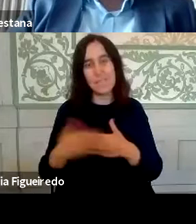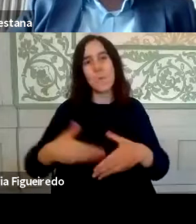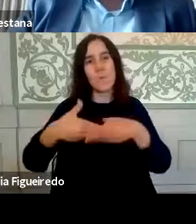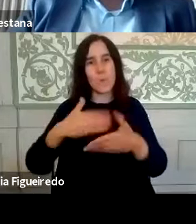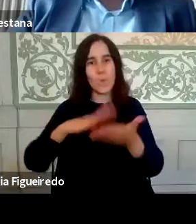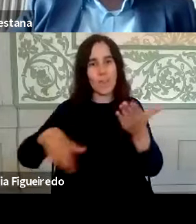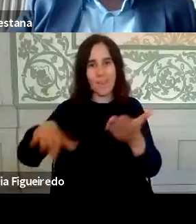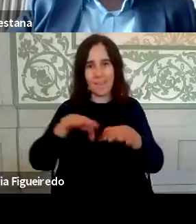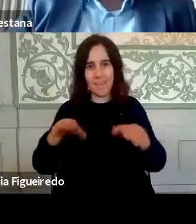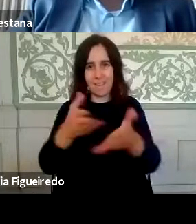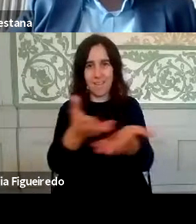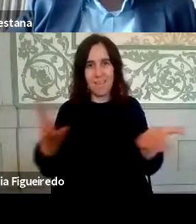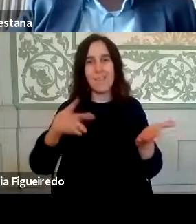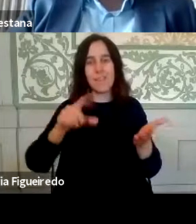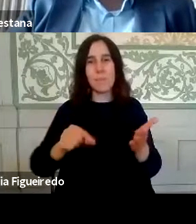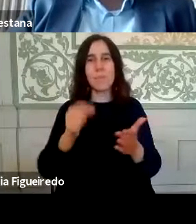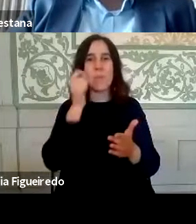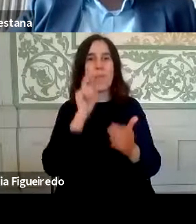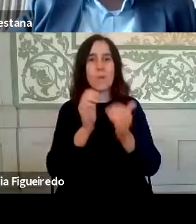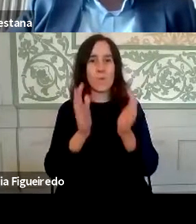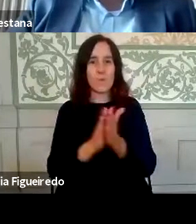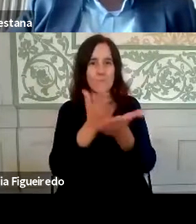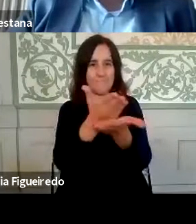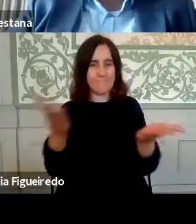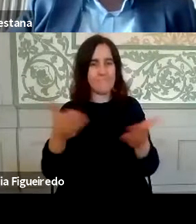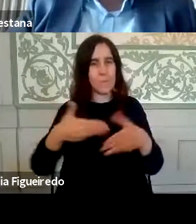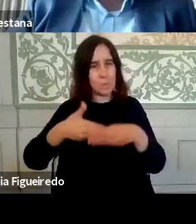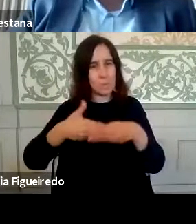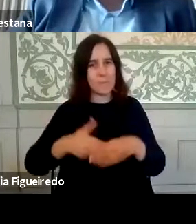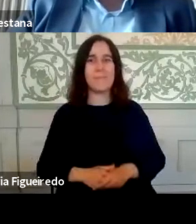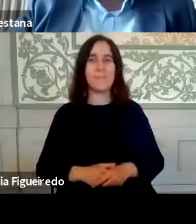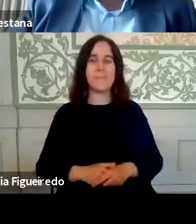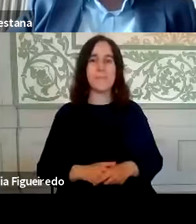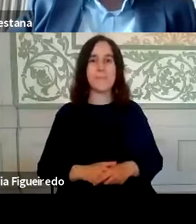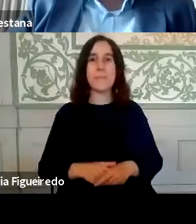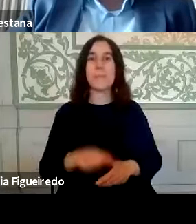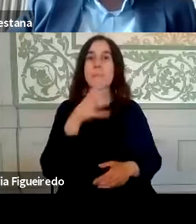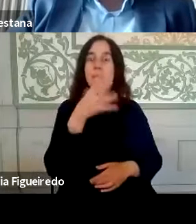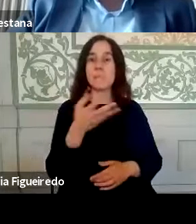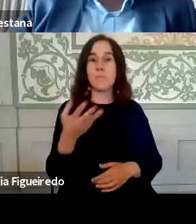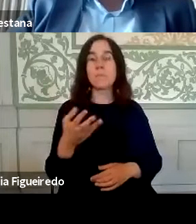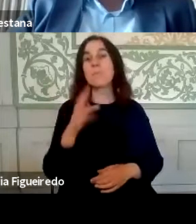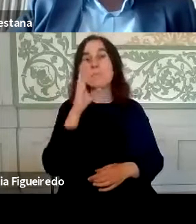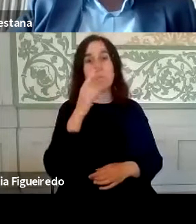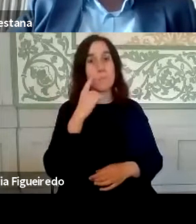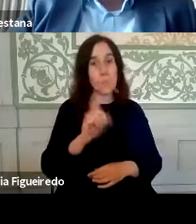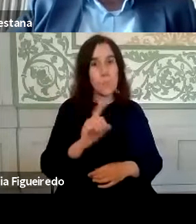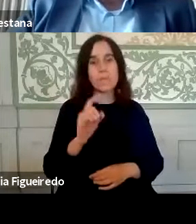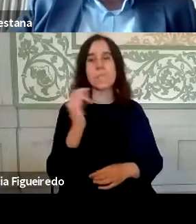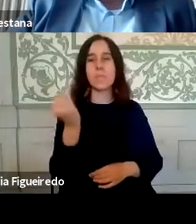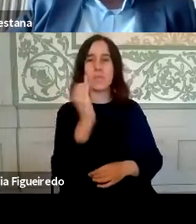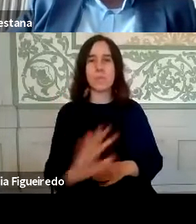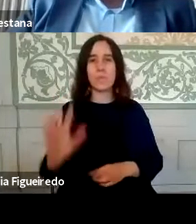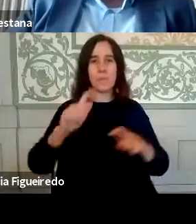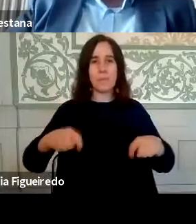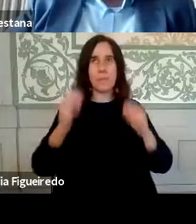as colegas de mesa e cumprimentar todas e todos aí que estão aí desse lado. Para dizer, portanto, para quem não conhece, porque o Instituto Nacional para a Reabilitação é